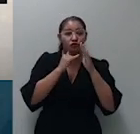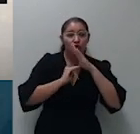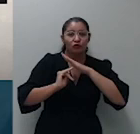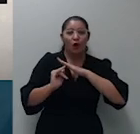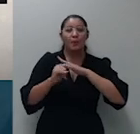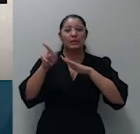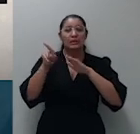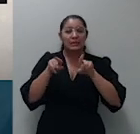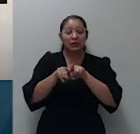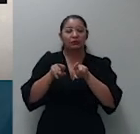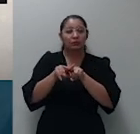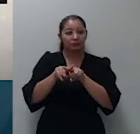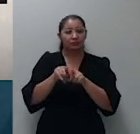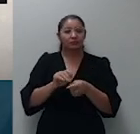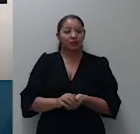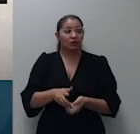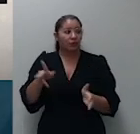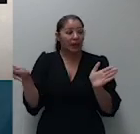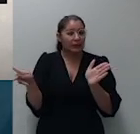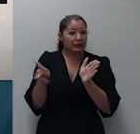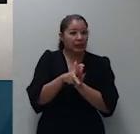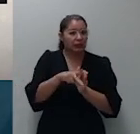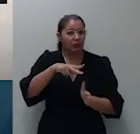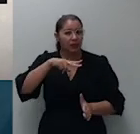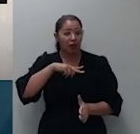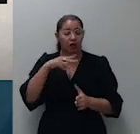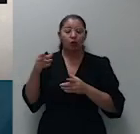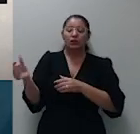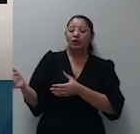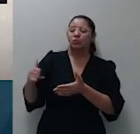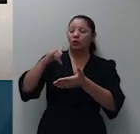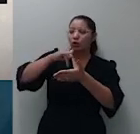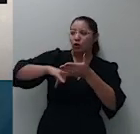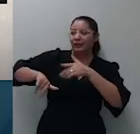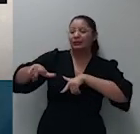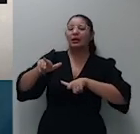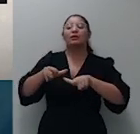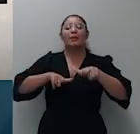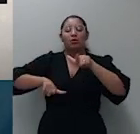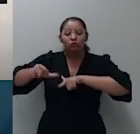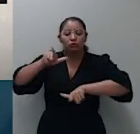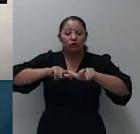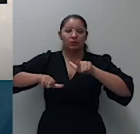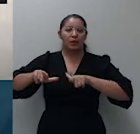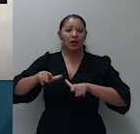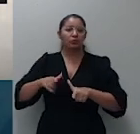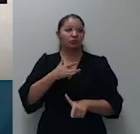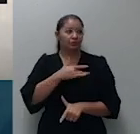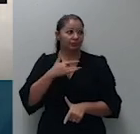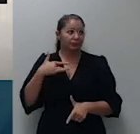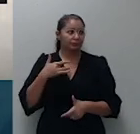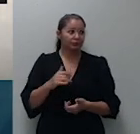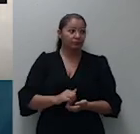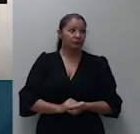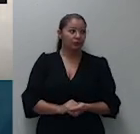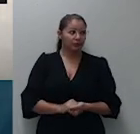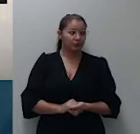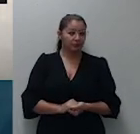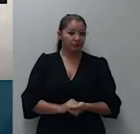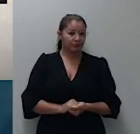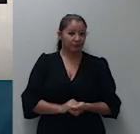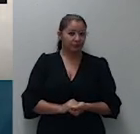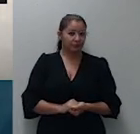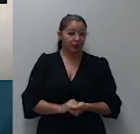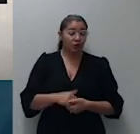particularidades da cobertura contratada 2.1 fixou-se igualmente o entendimento de que havendo